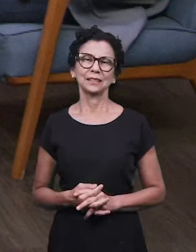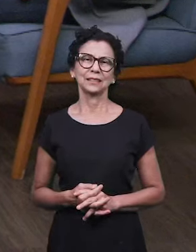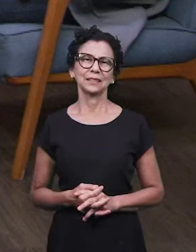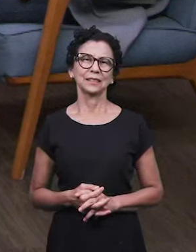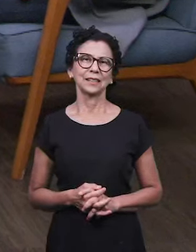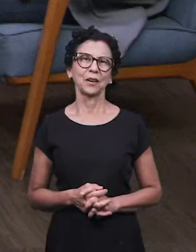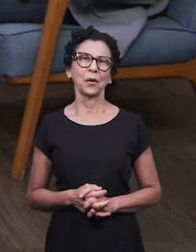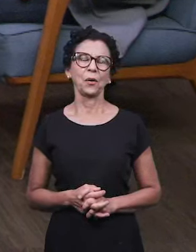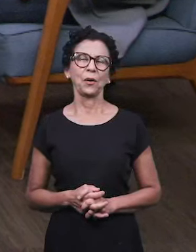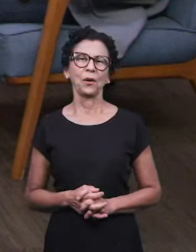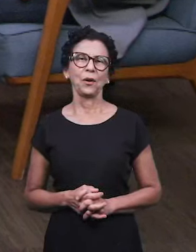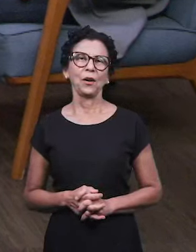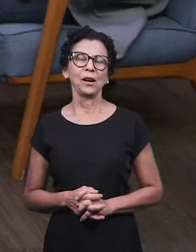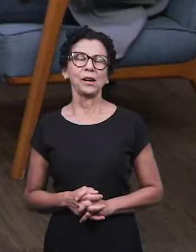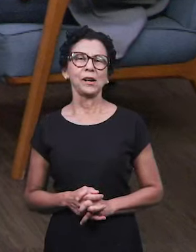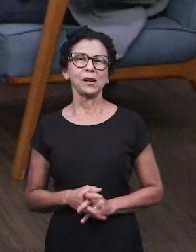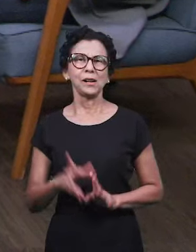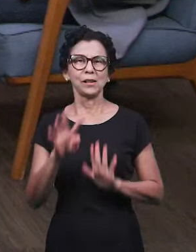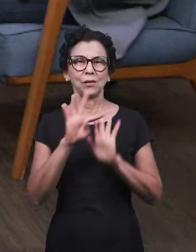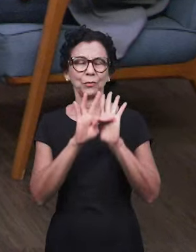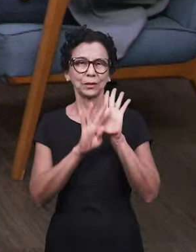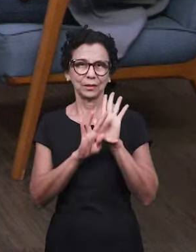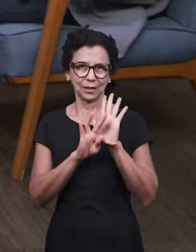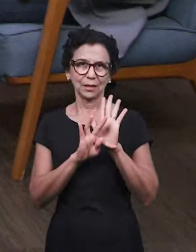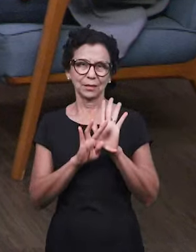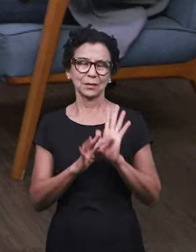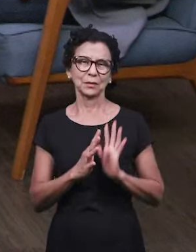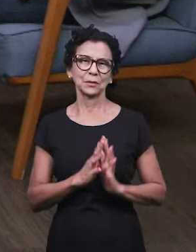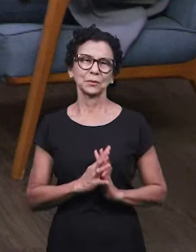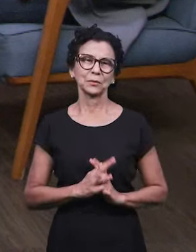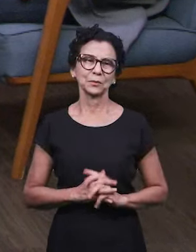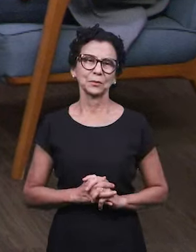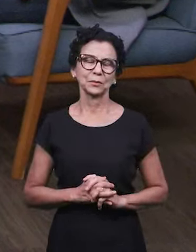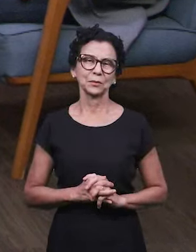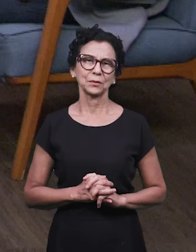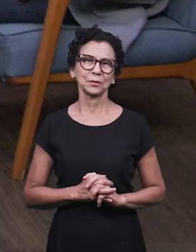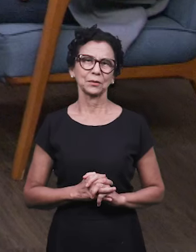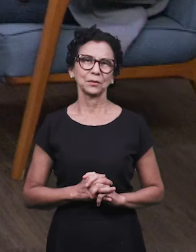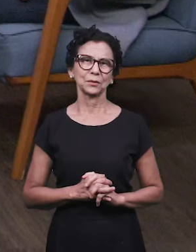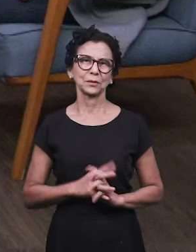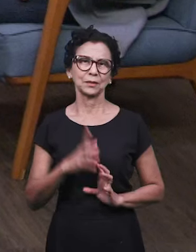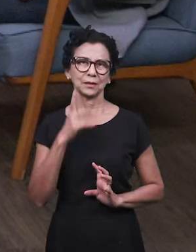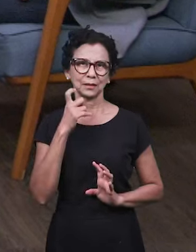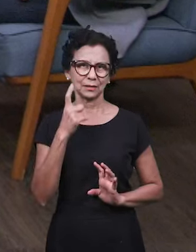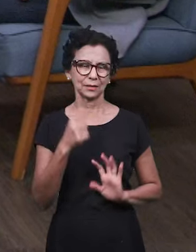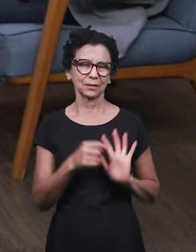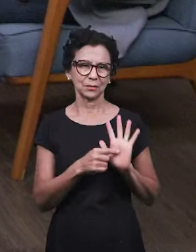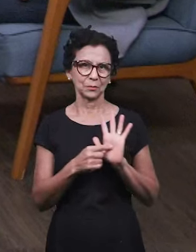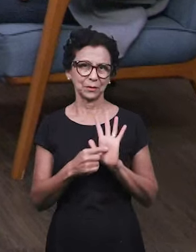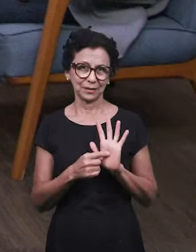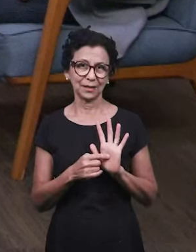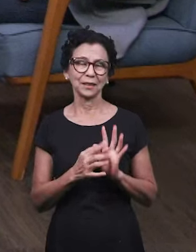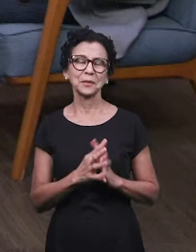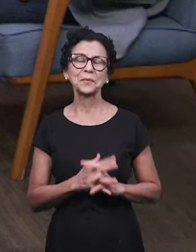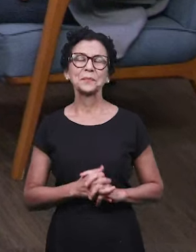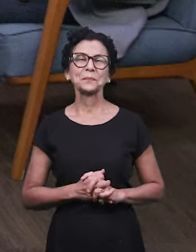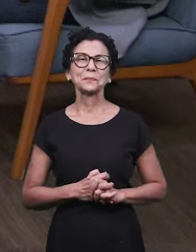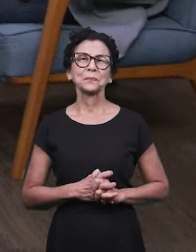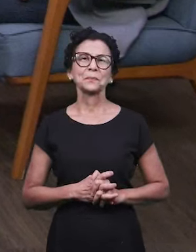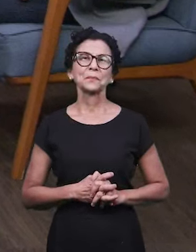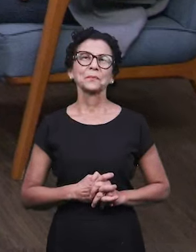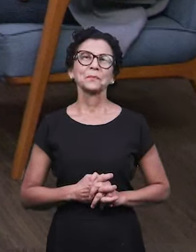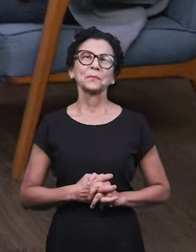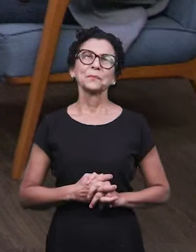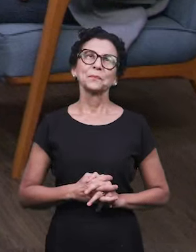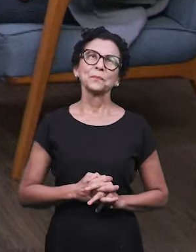hoje e há um texto que vai ser o último texto que nós vamos apresentar para vocês e é um texto